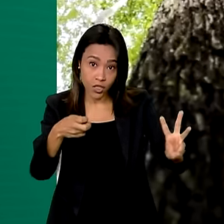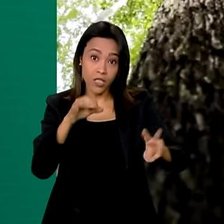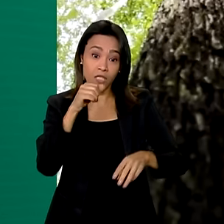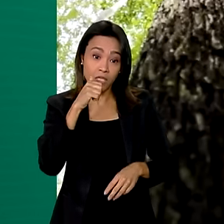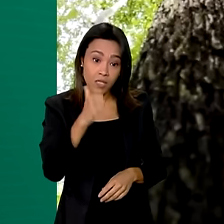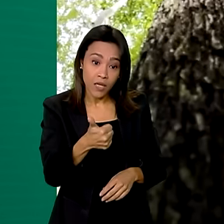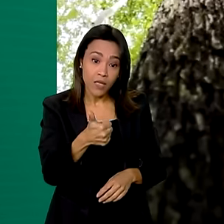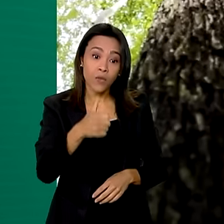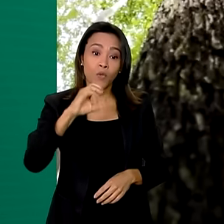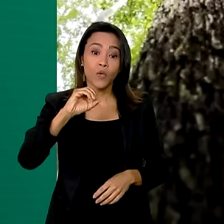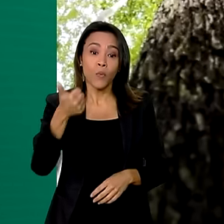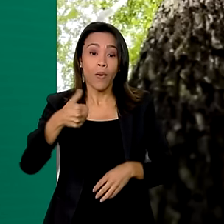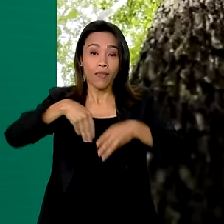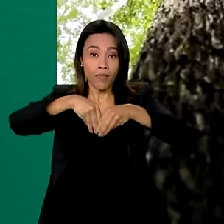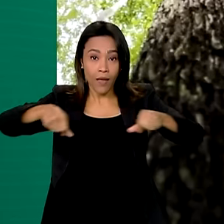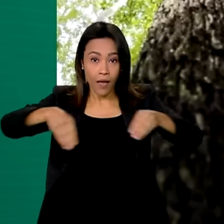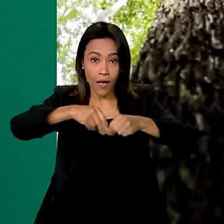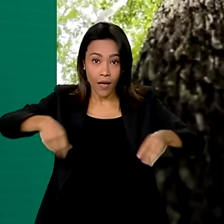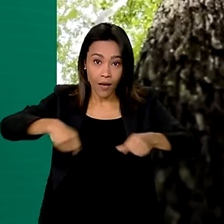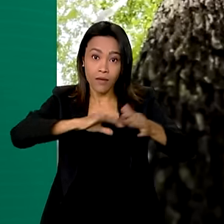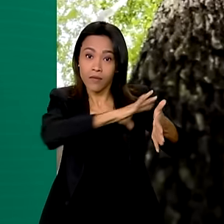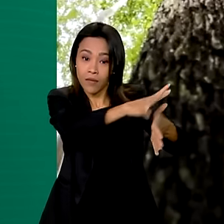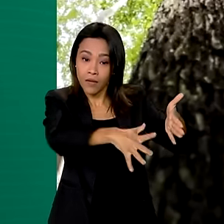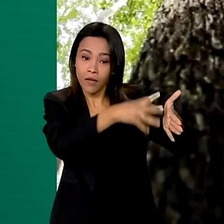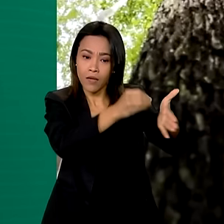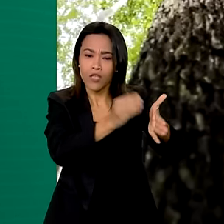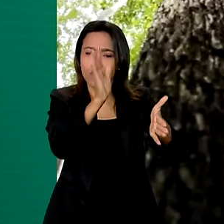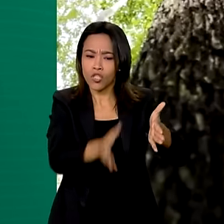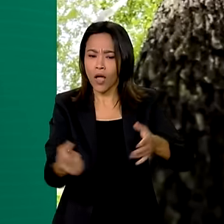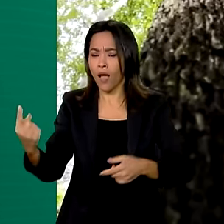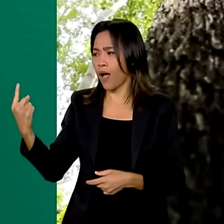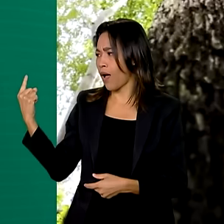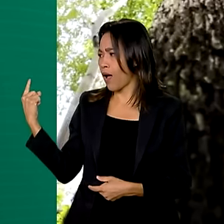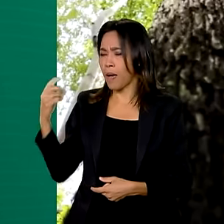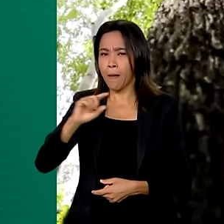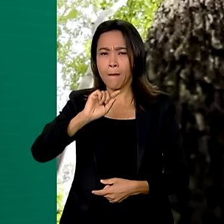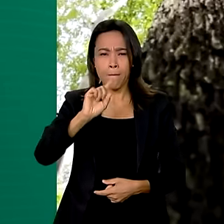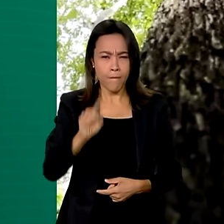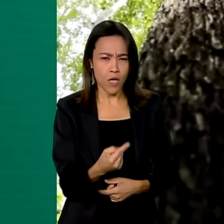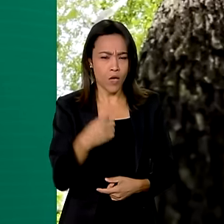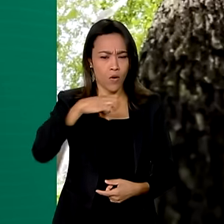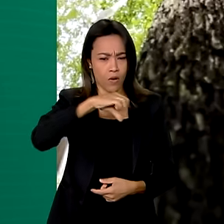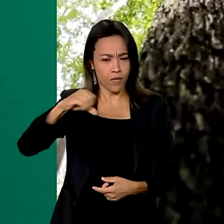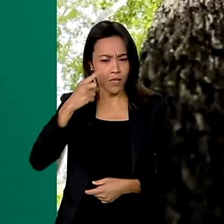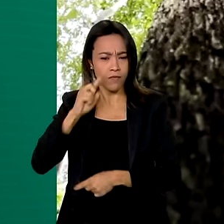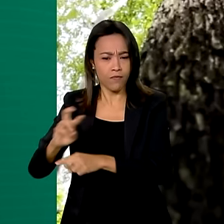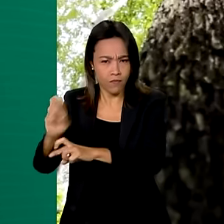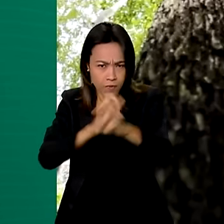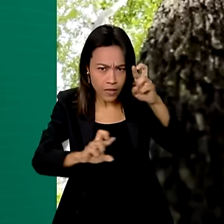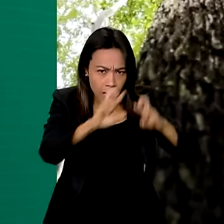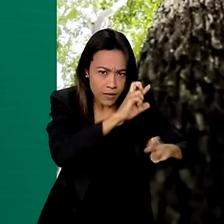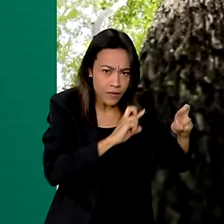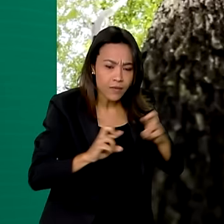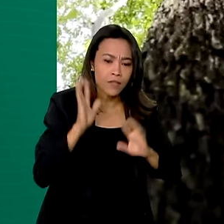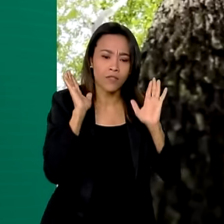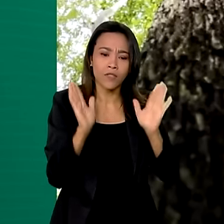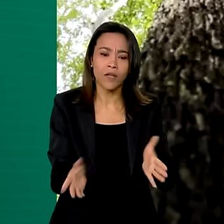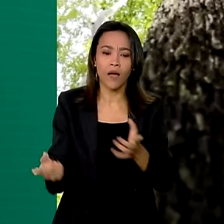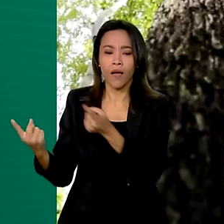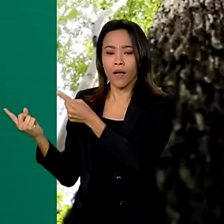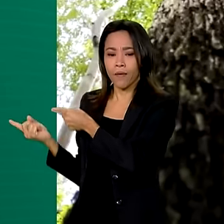Com os recursos, foram feitas 1.900 missões de fiscalização ambiental e produzidas 613